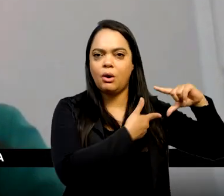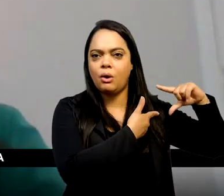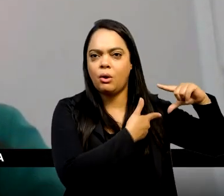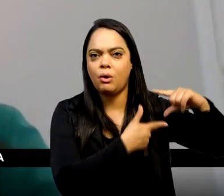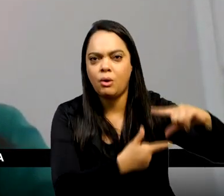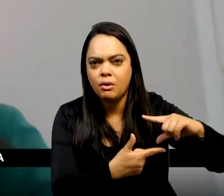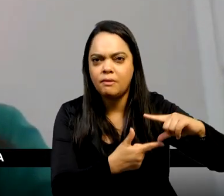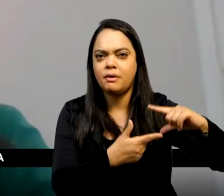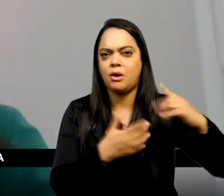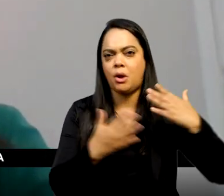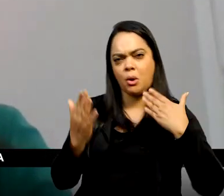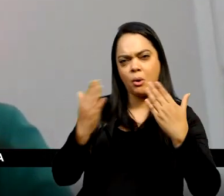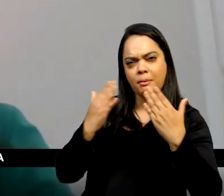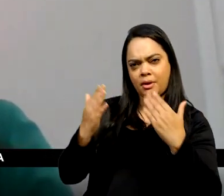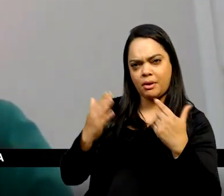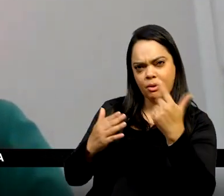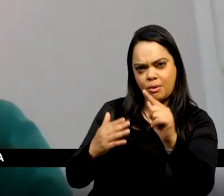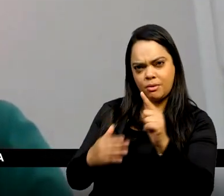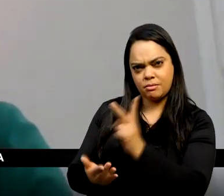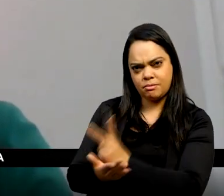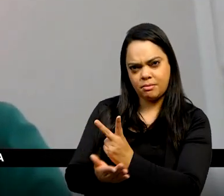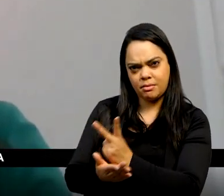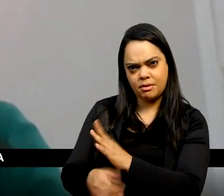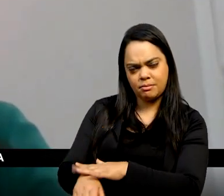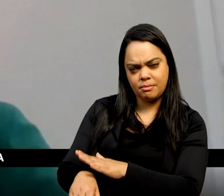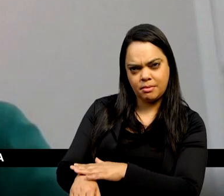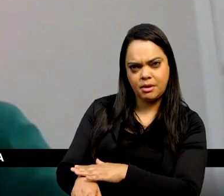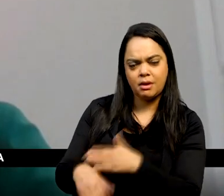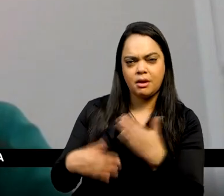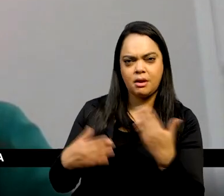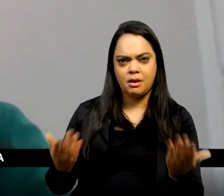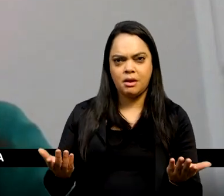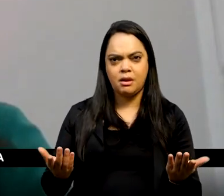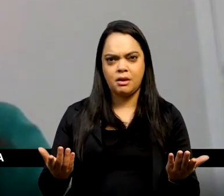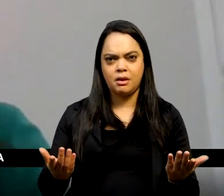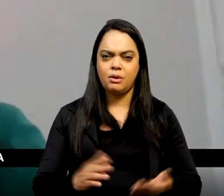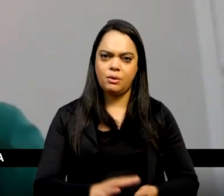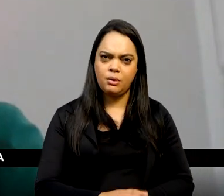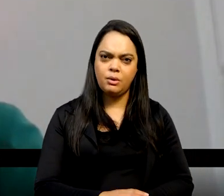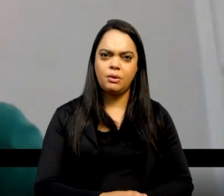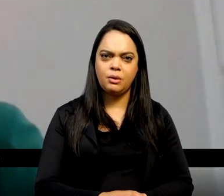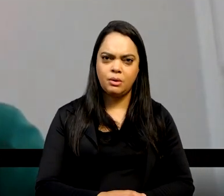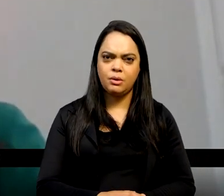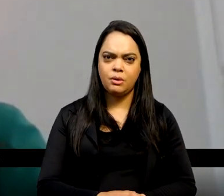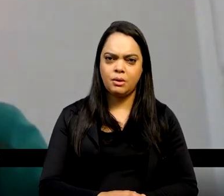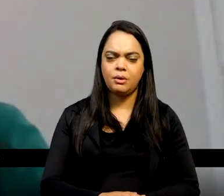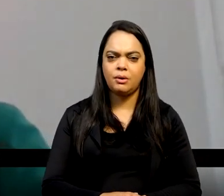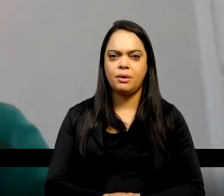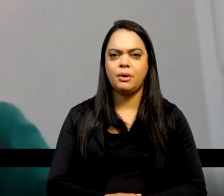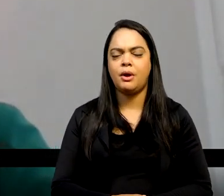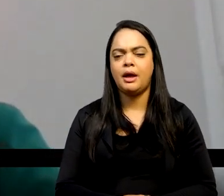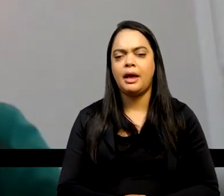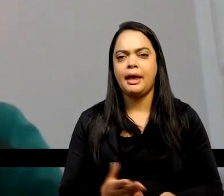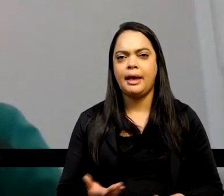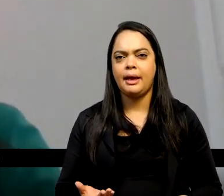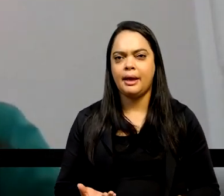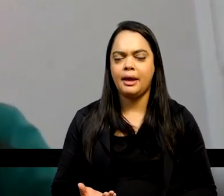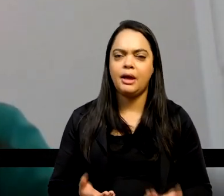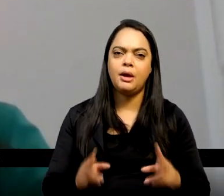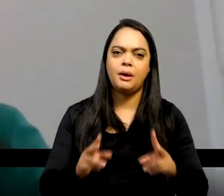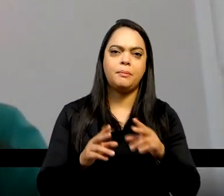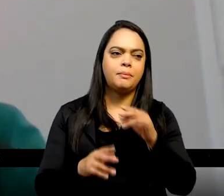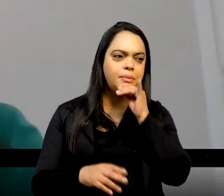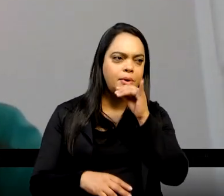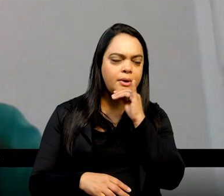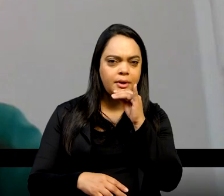outros processos da mesma época, ele consistiu num acordo político da monarquia portuguesa pela independência da